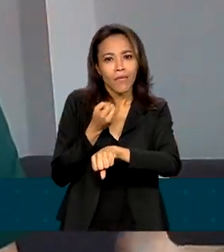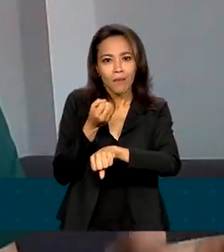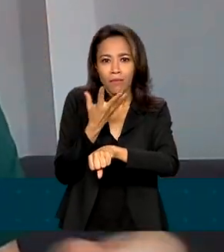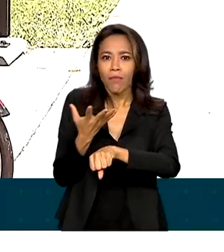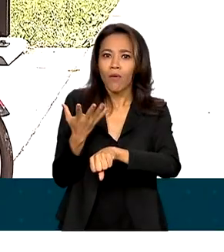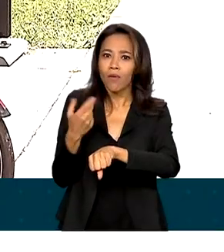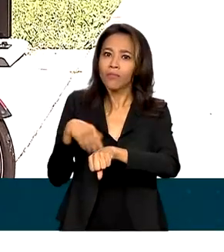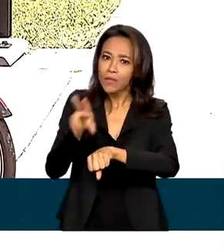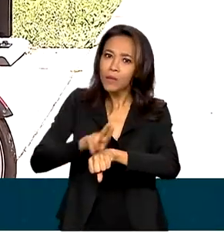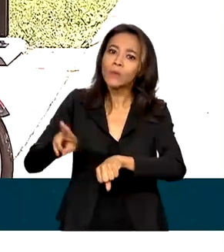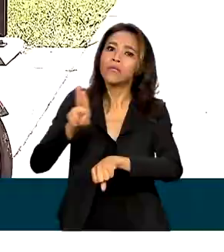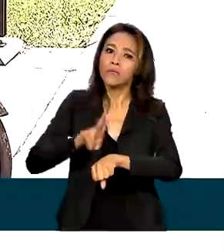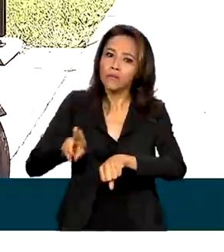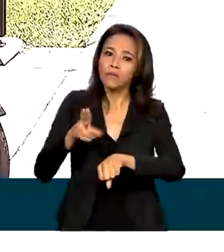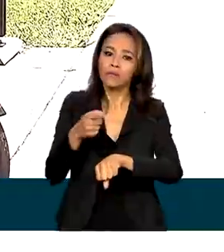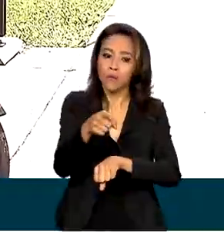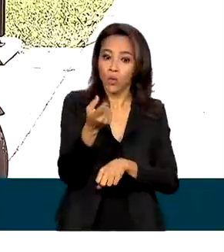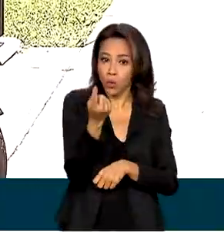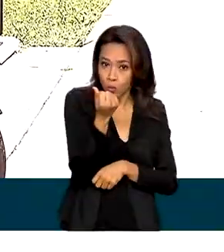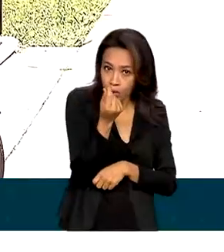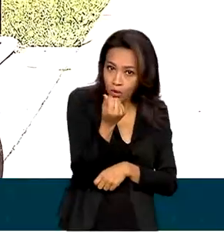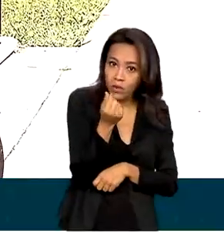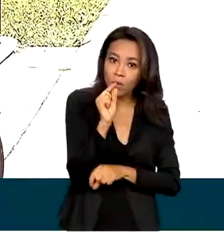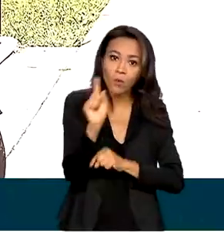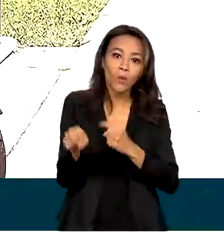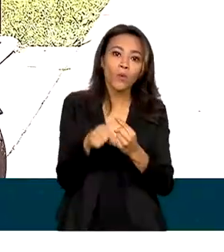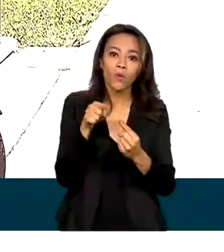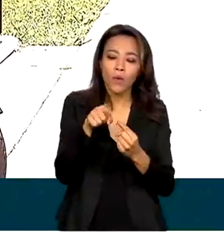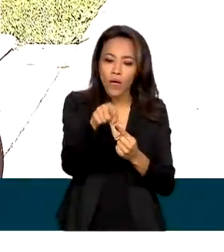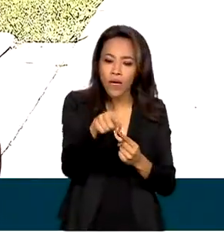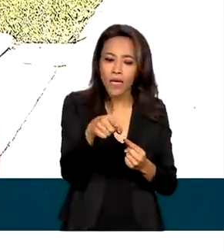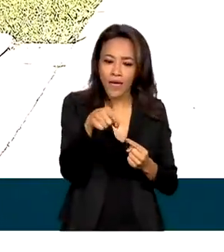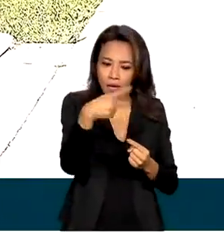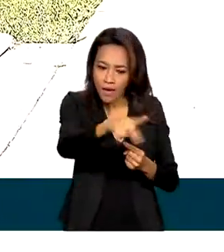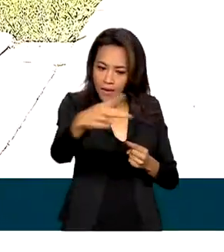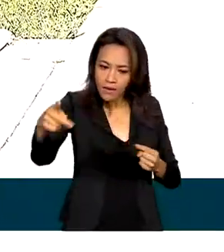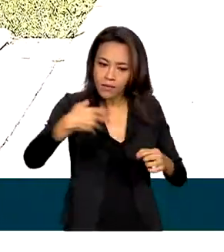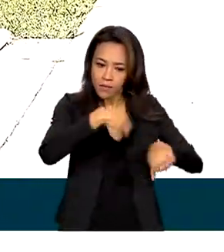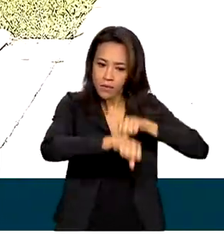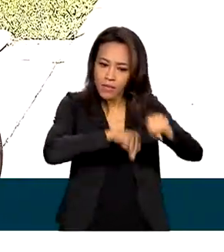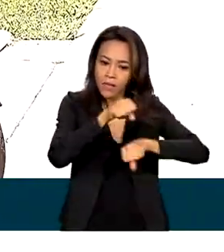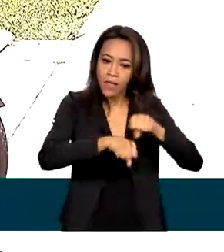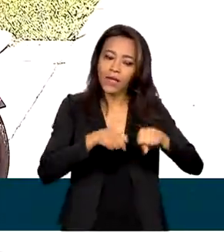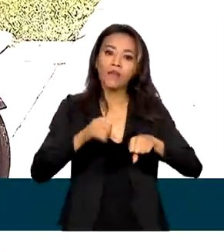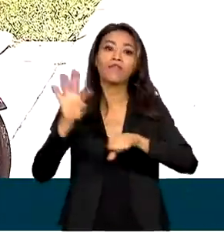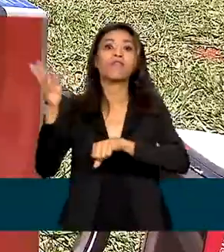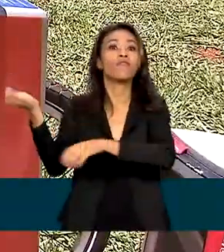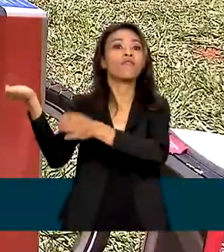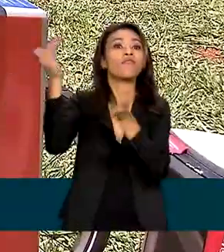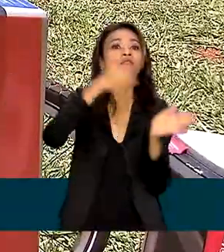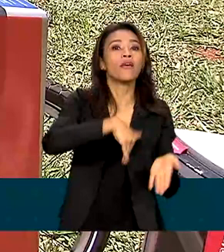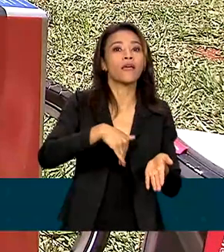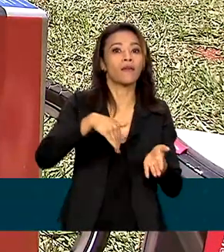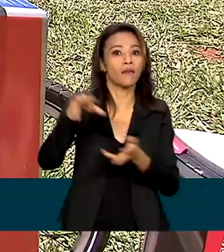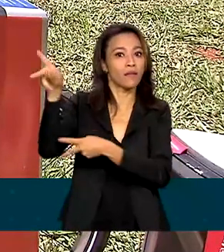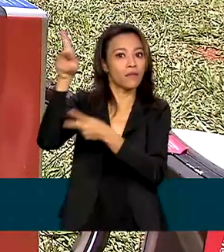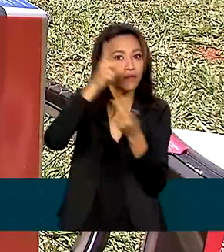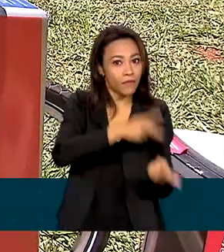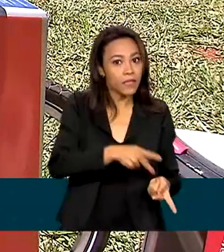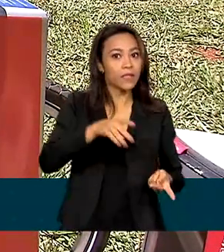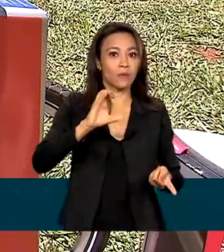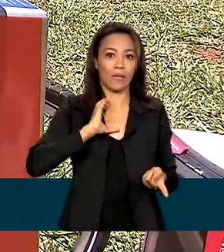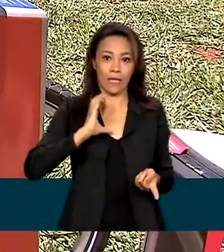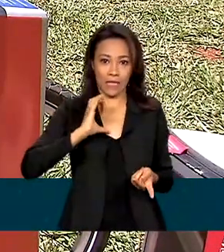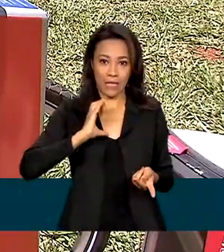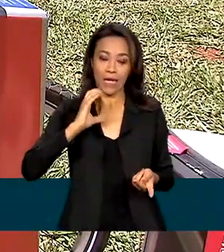do nosso sistema. O dinheiro vai permitir com que as bicicletas, que até então são importadas do Canadá, sejam produzidas aqui,